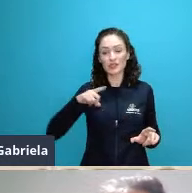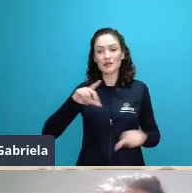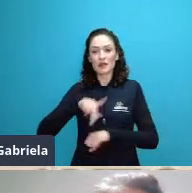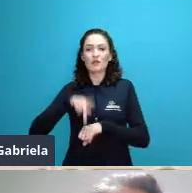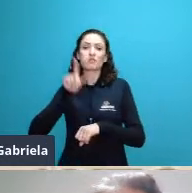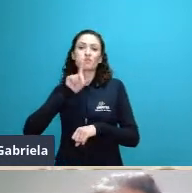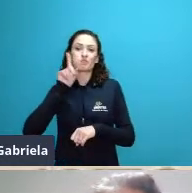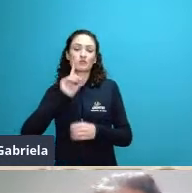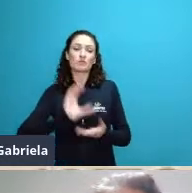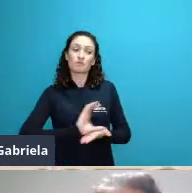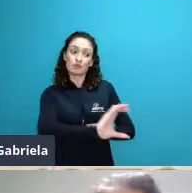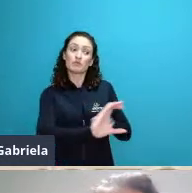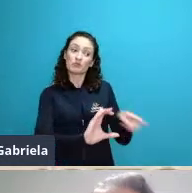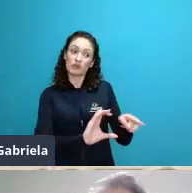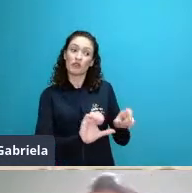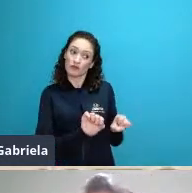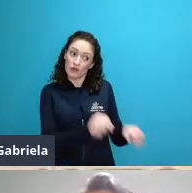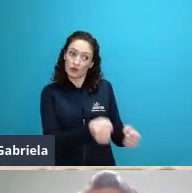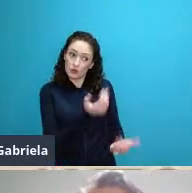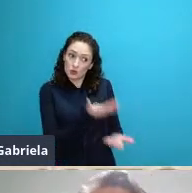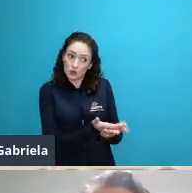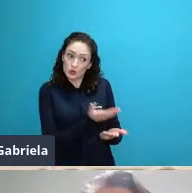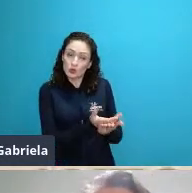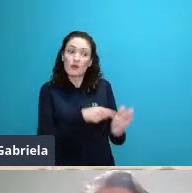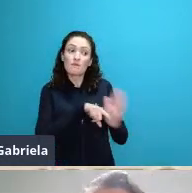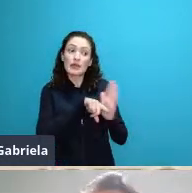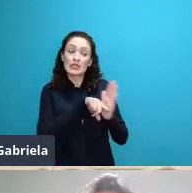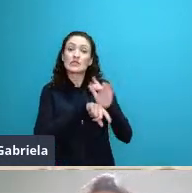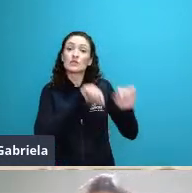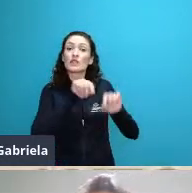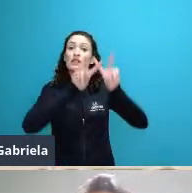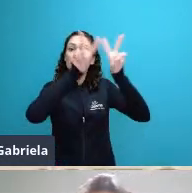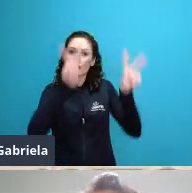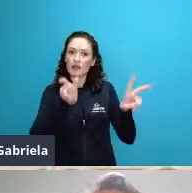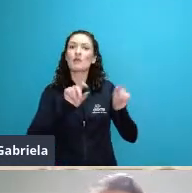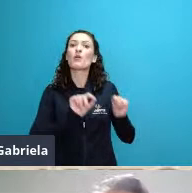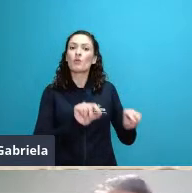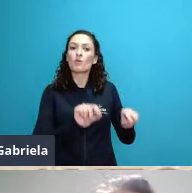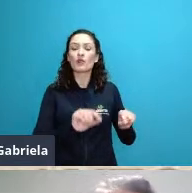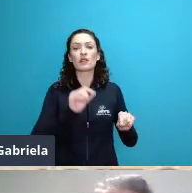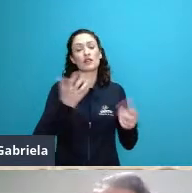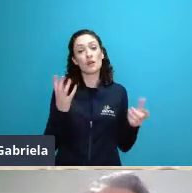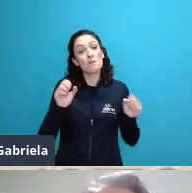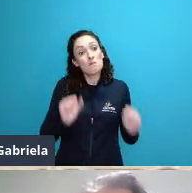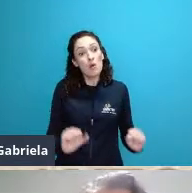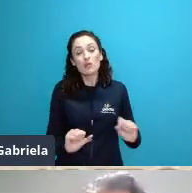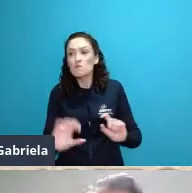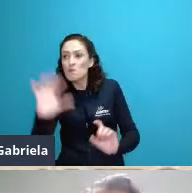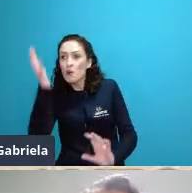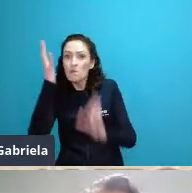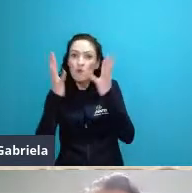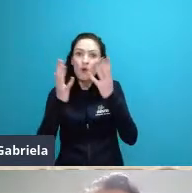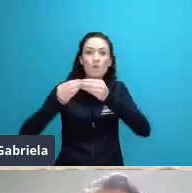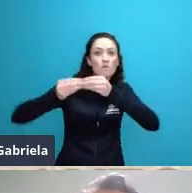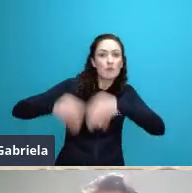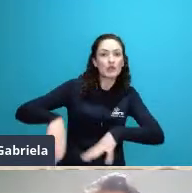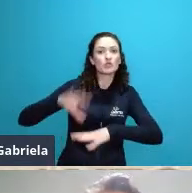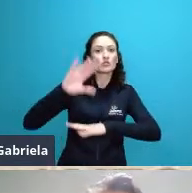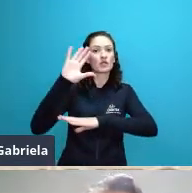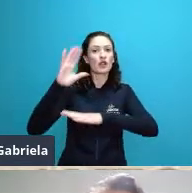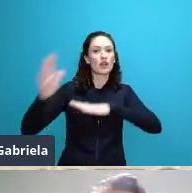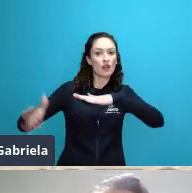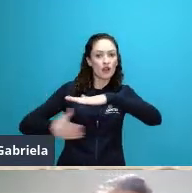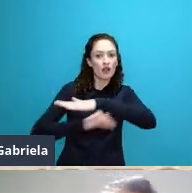um estudo de impacto ambiental com inventários ambientais de longo termo anos e anos ele pôde estudar